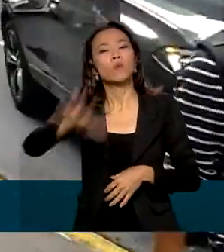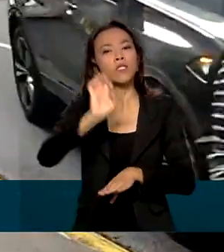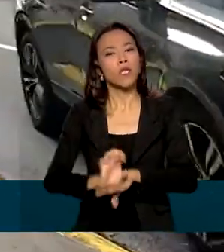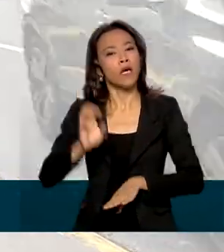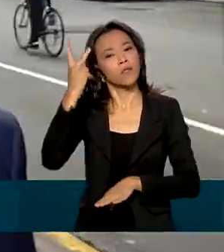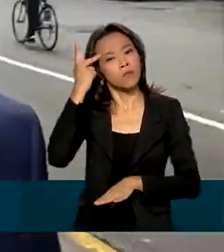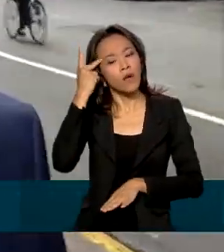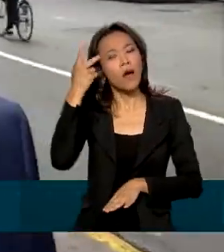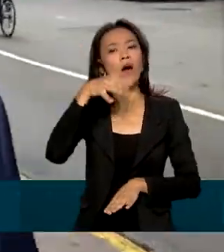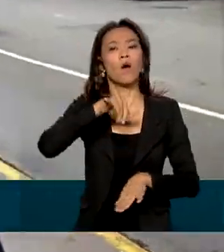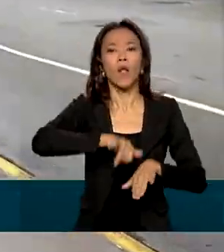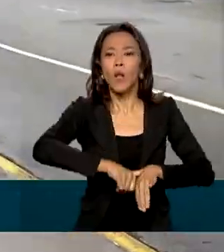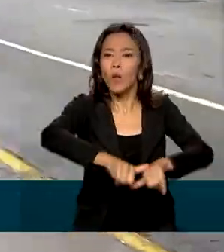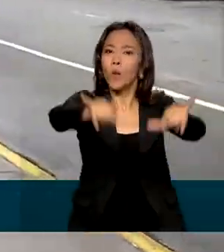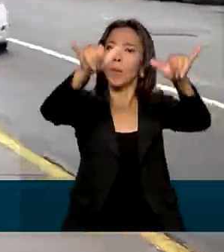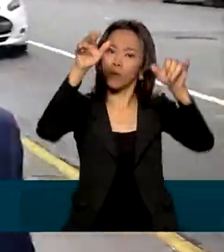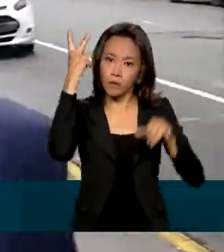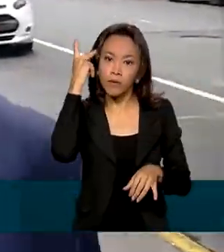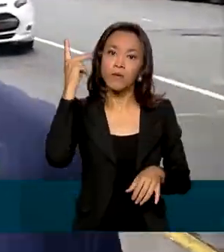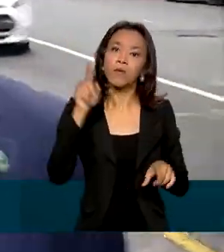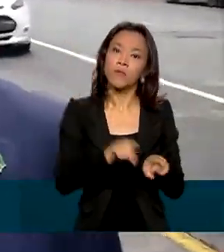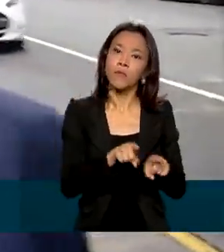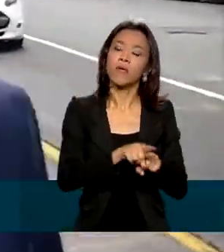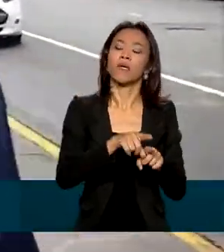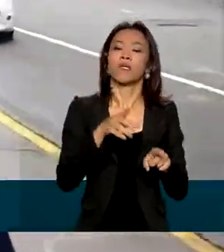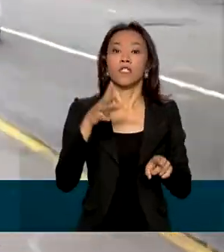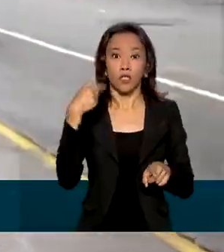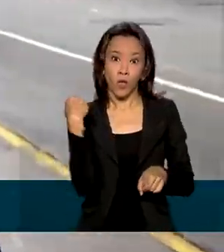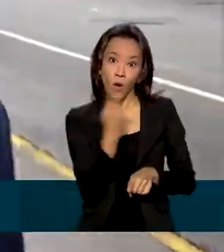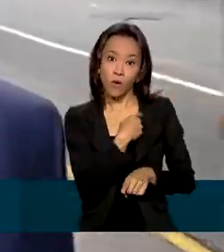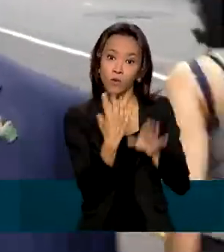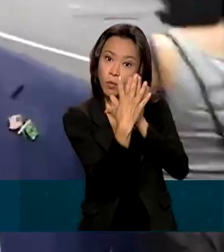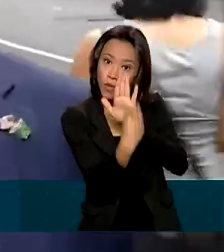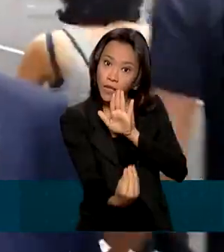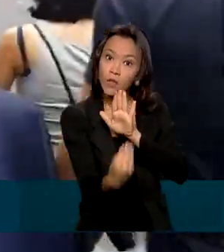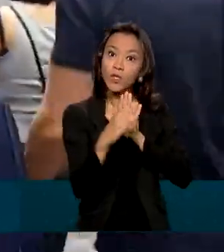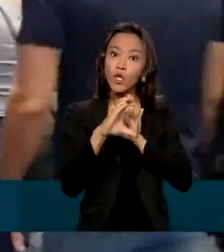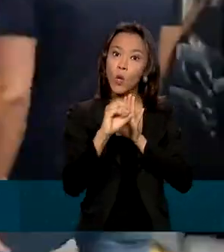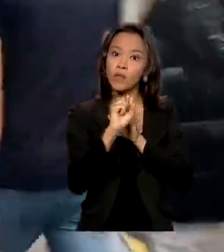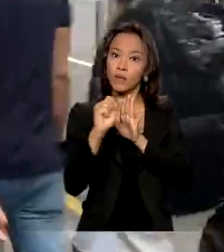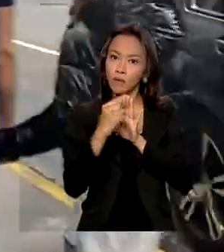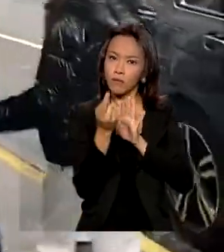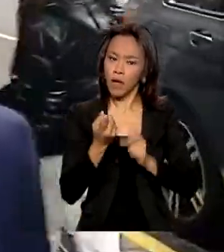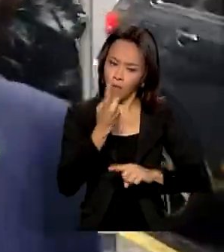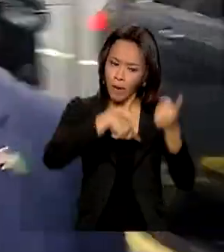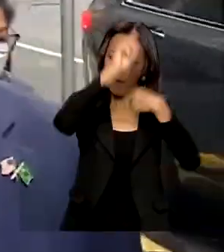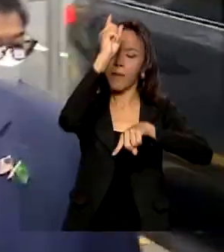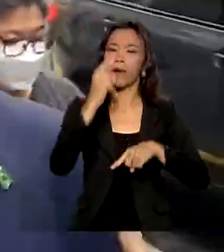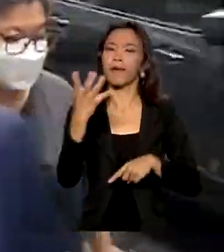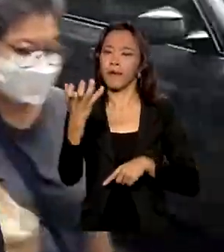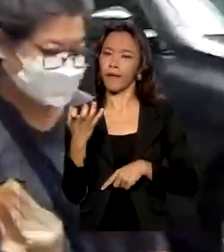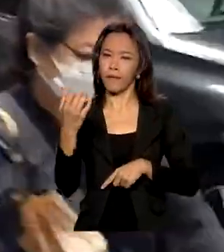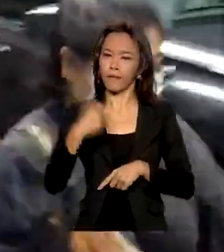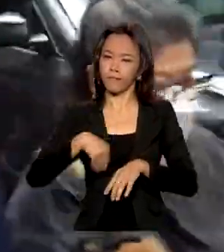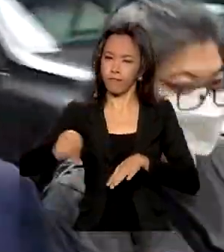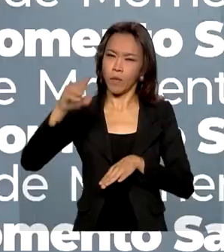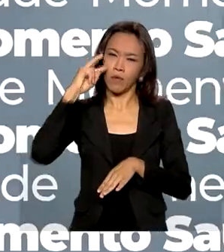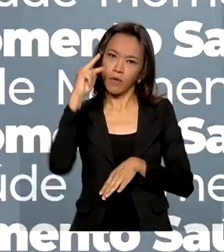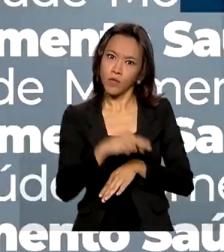o aeroporto de Congonhas. Nosso programa de concessões já é um sucesso. E quem quer investir em infraestrutura no mundo, tem a obrigação de olhar o Brasil.